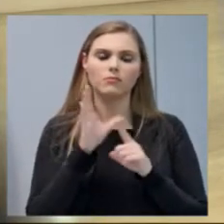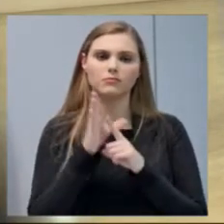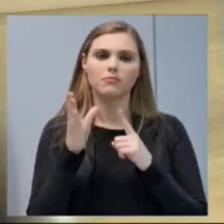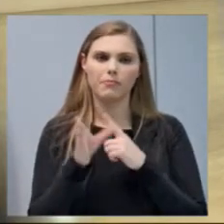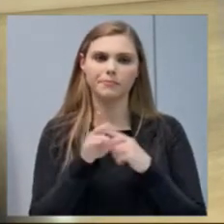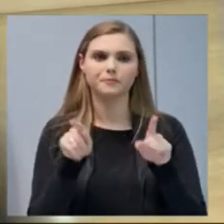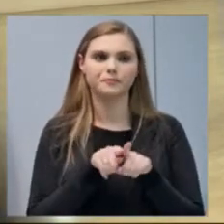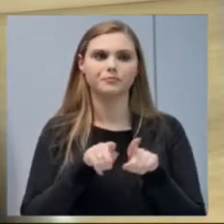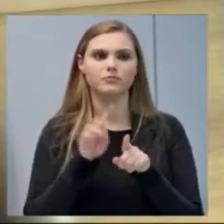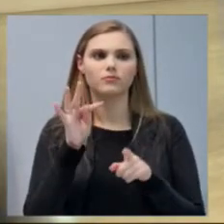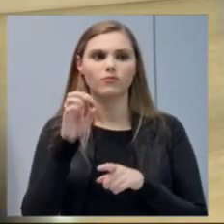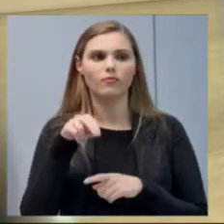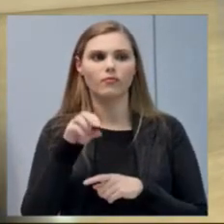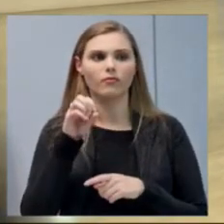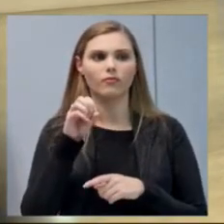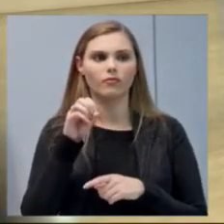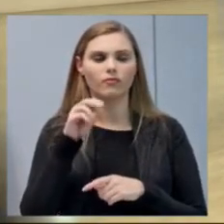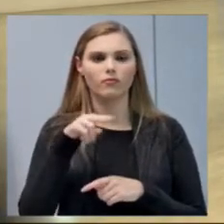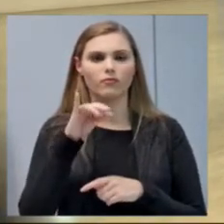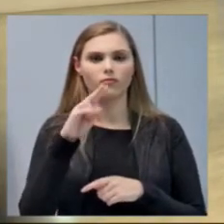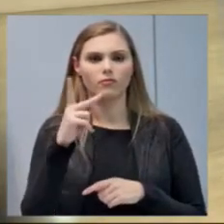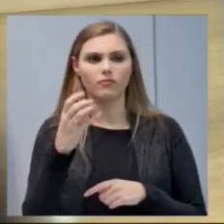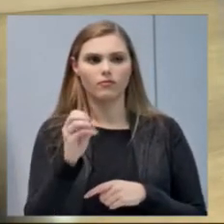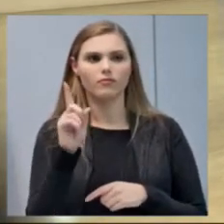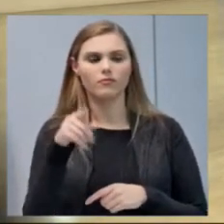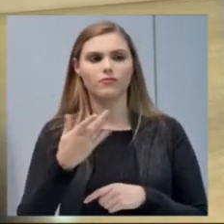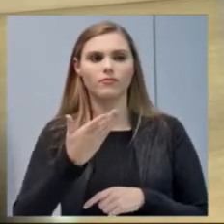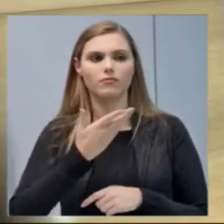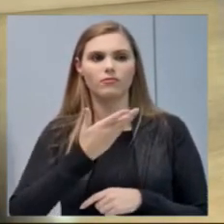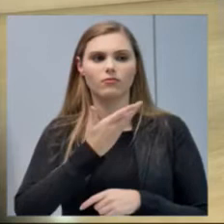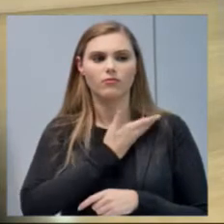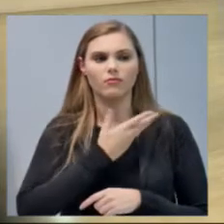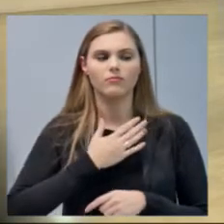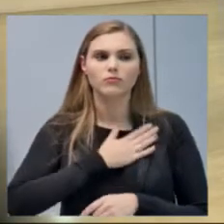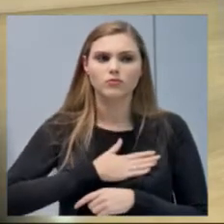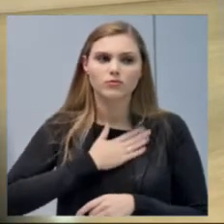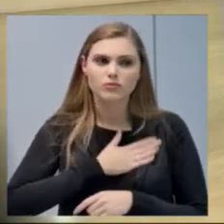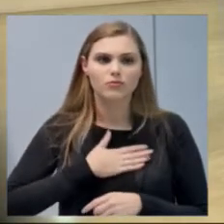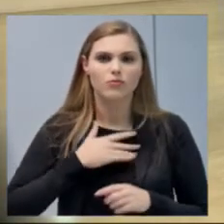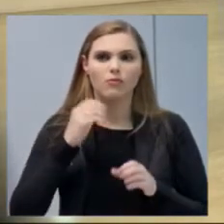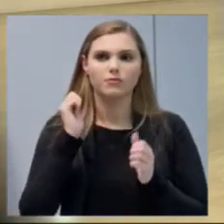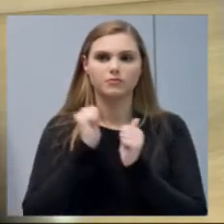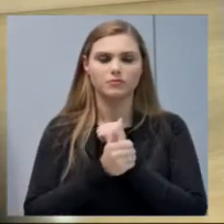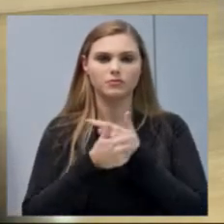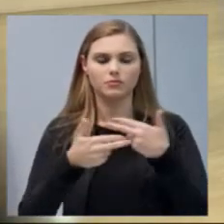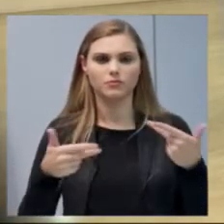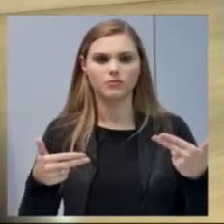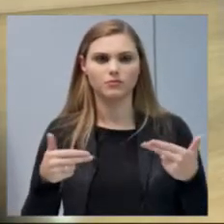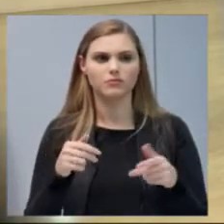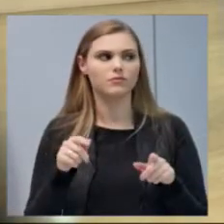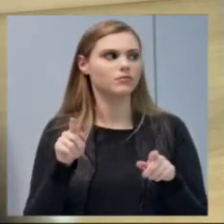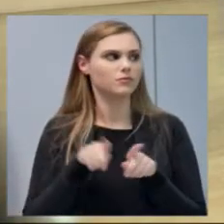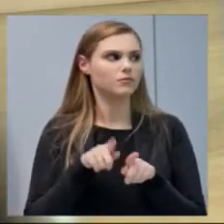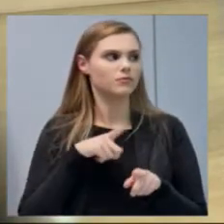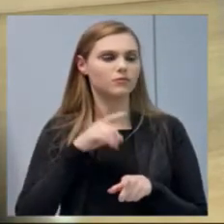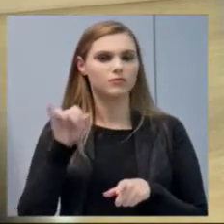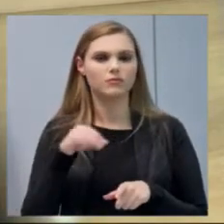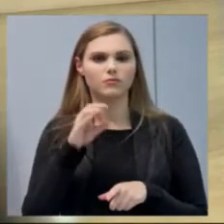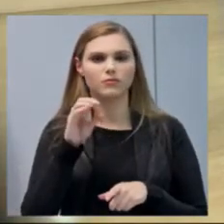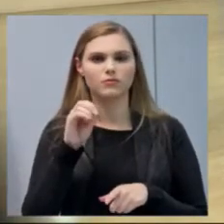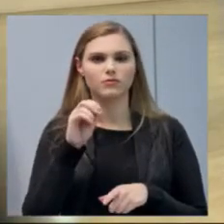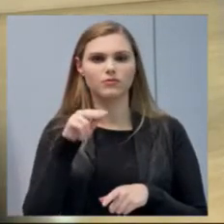Toninho, um grande apaixonado pelo esporte, prazer tê-lo na sessão. O Jonas, Tiago, o Gui aqui